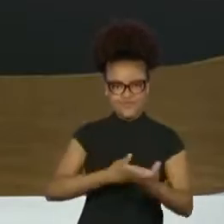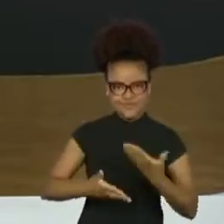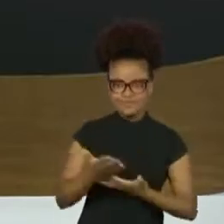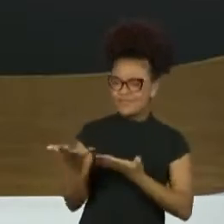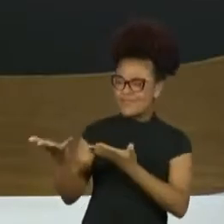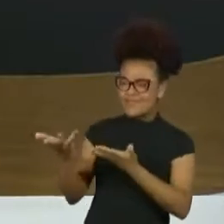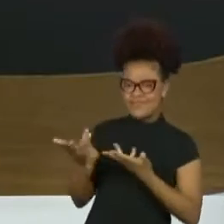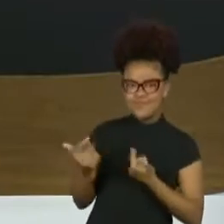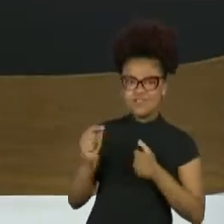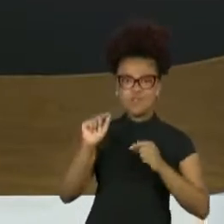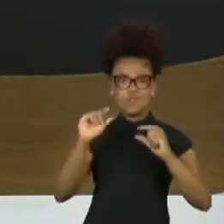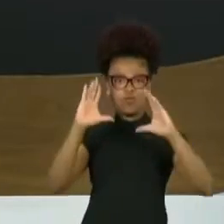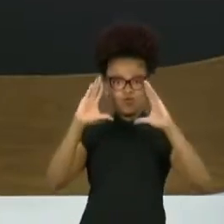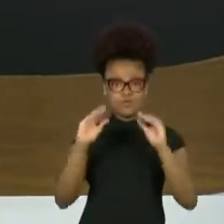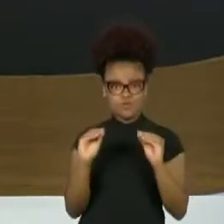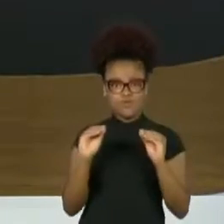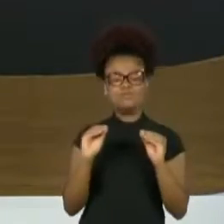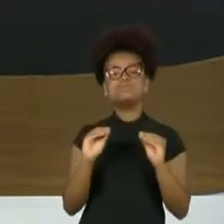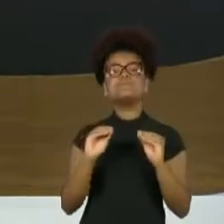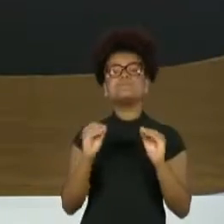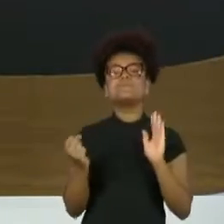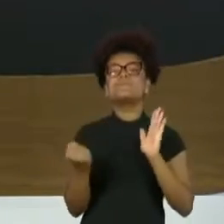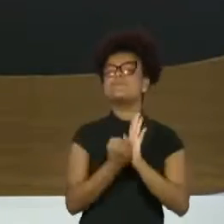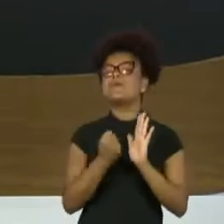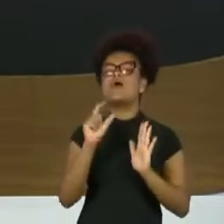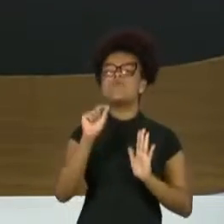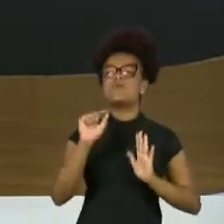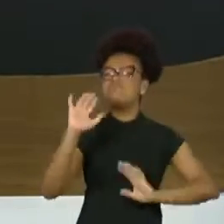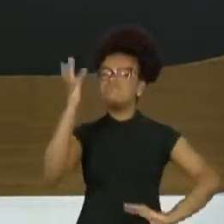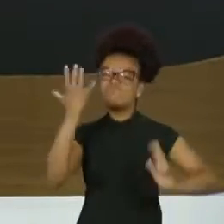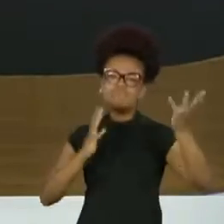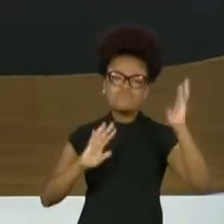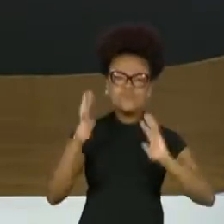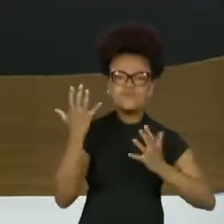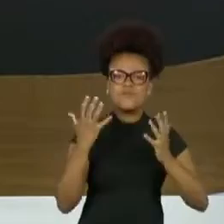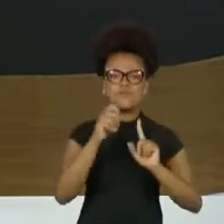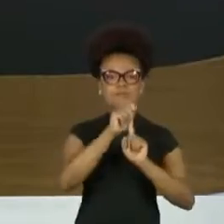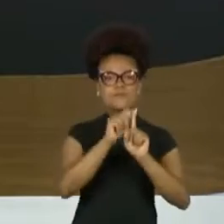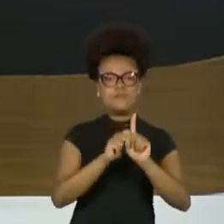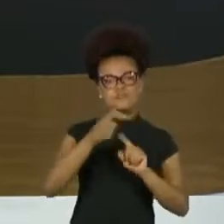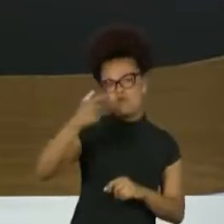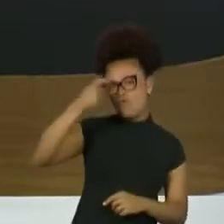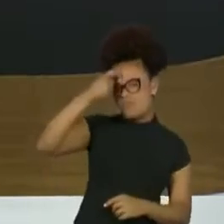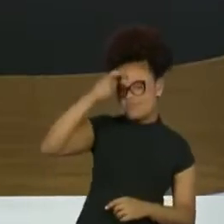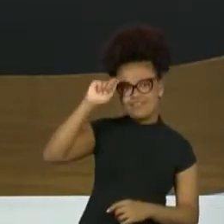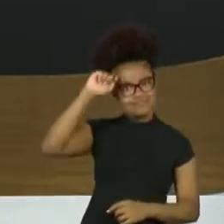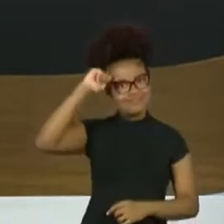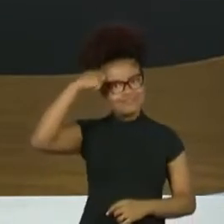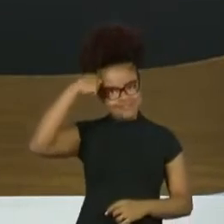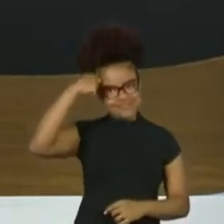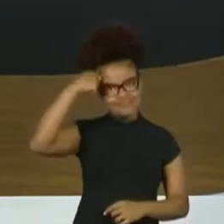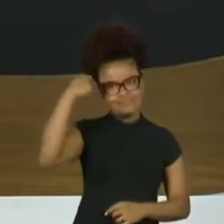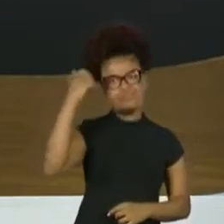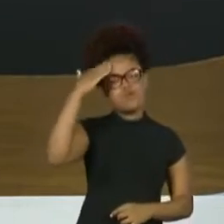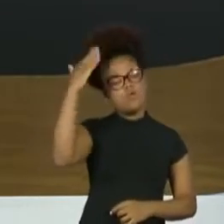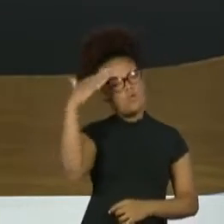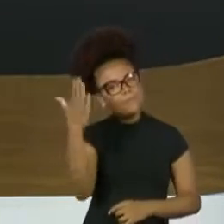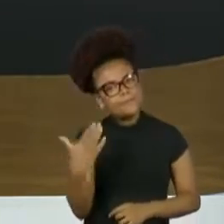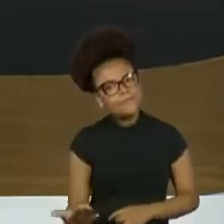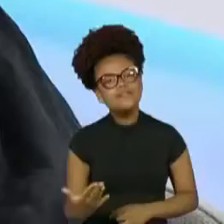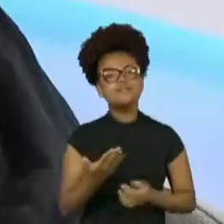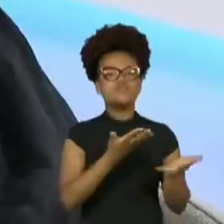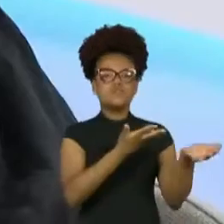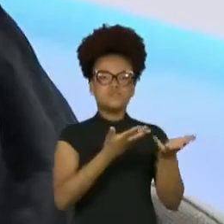noite, que marca a abertura das nossas celebrações pelo mês da Consciência Negra, temos a honra de receber a diva